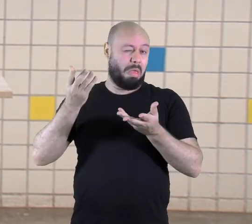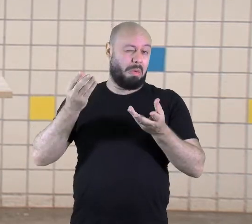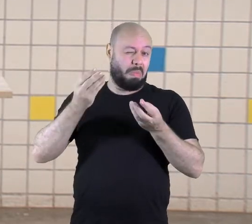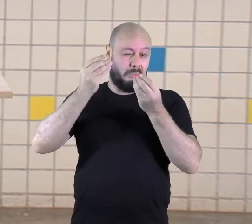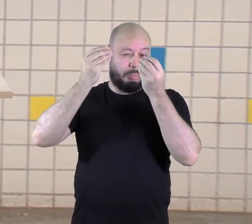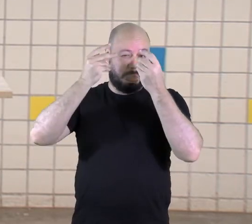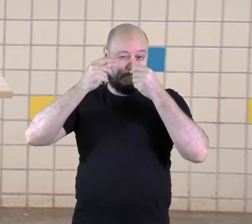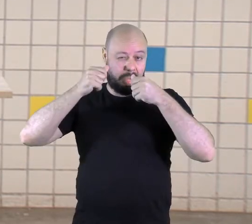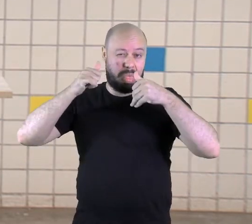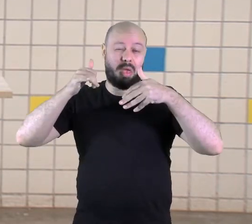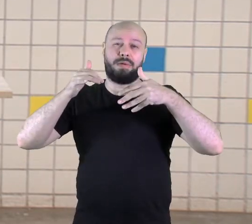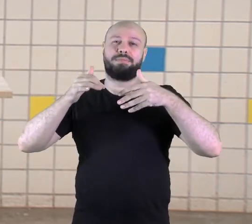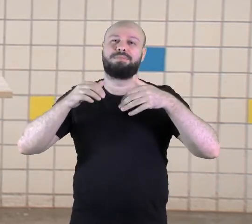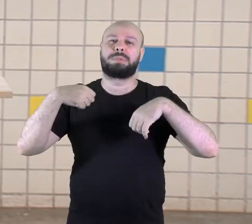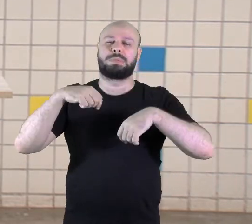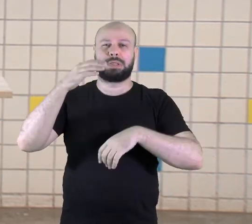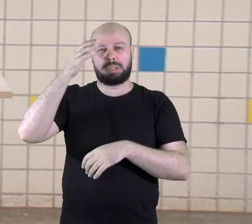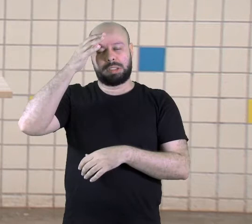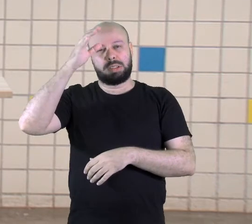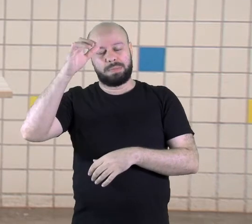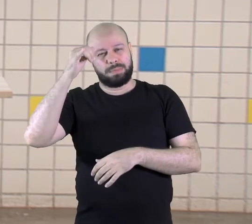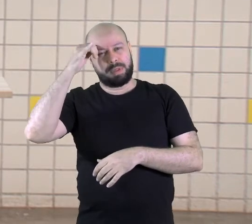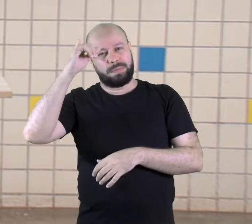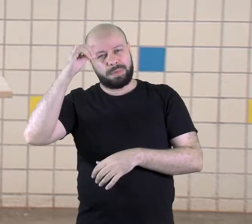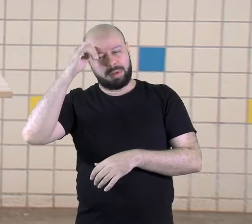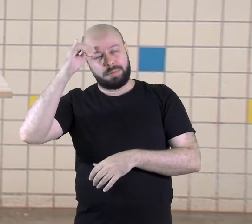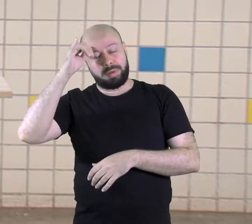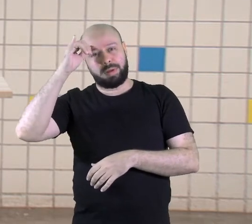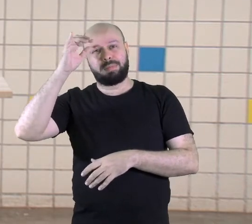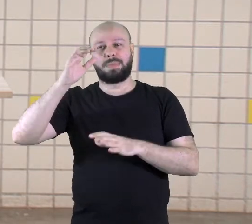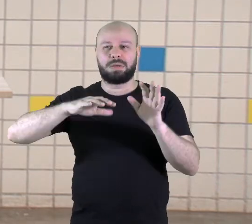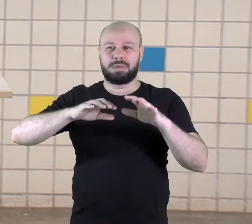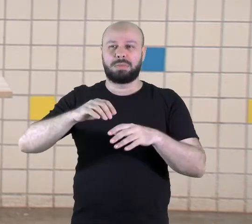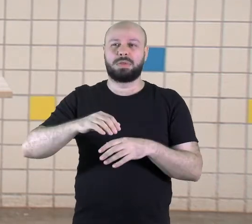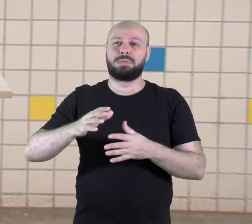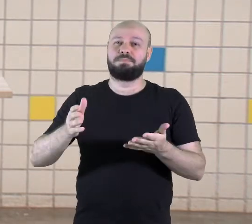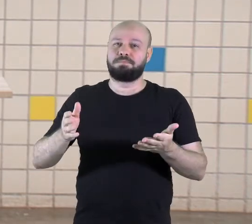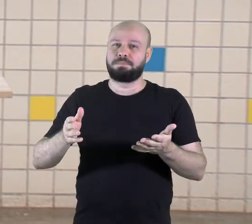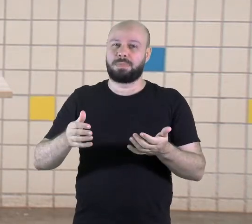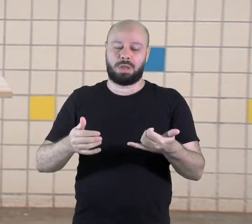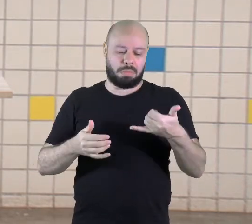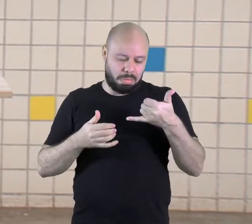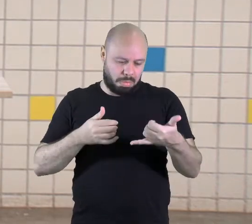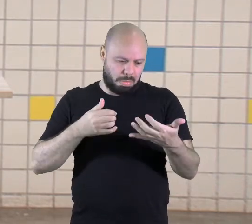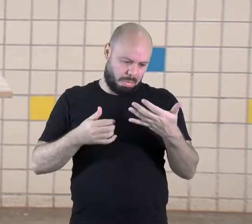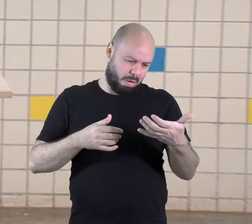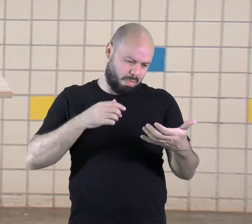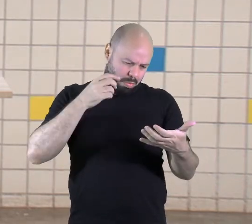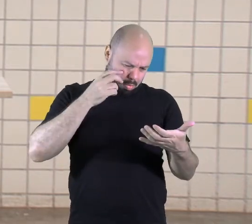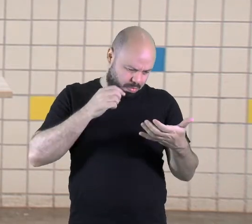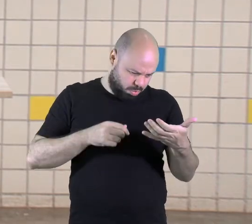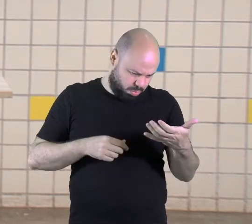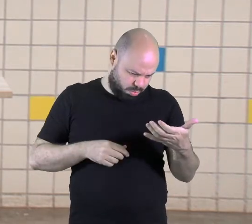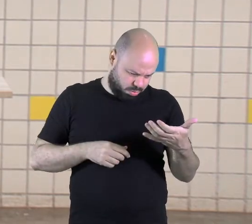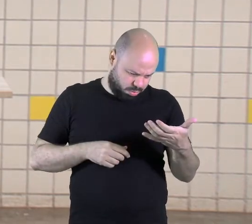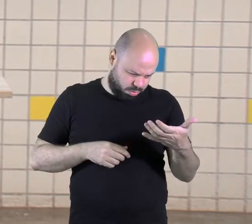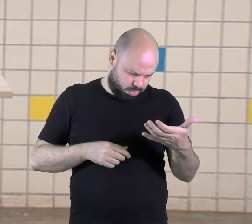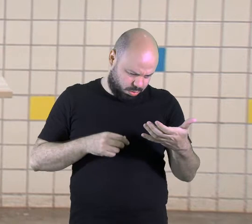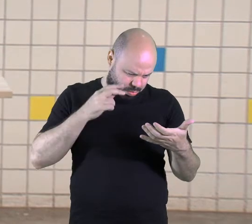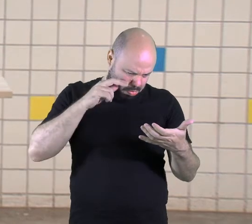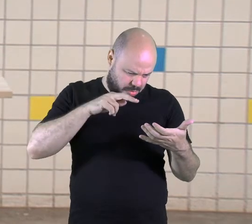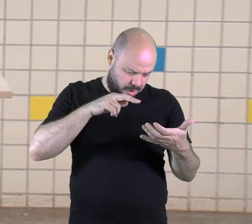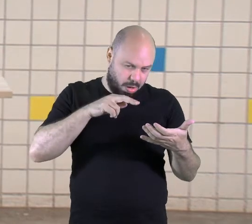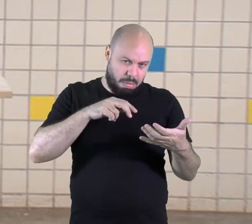tenho que evitar muito tempo no celular. Sim, professora,